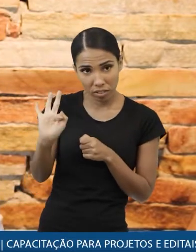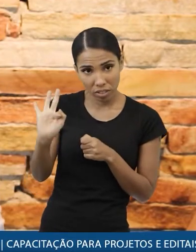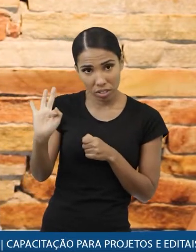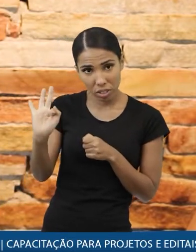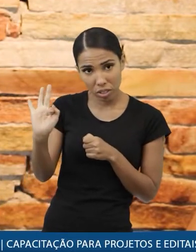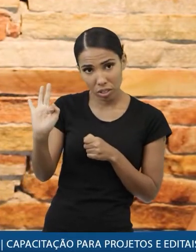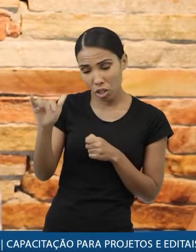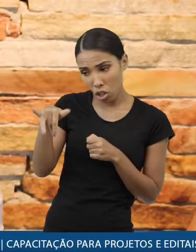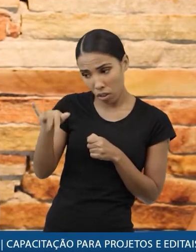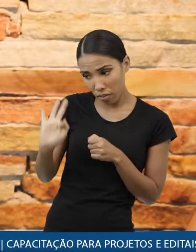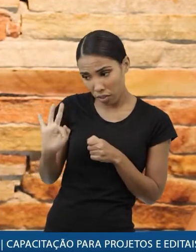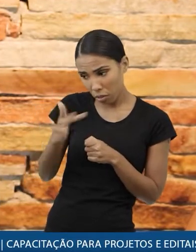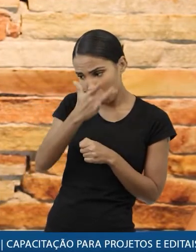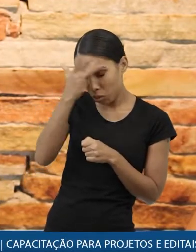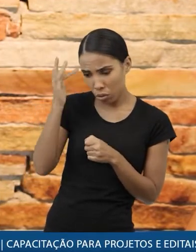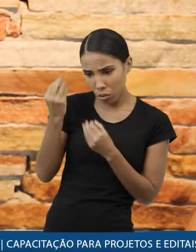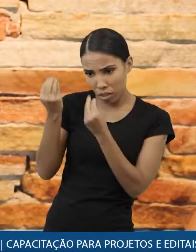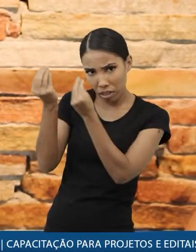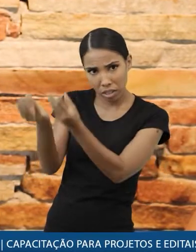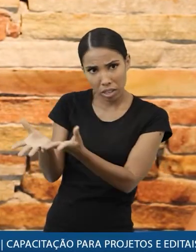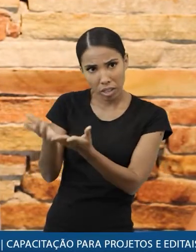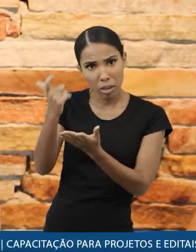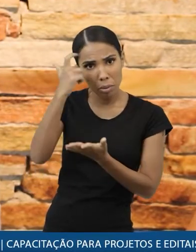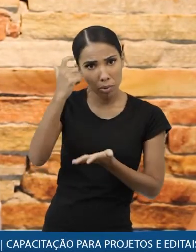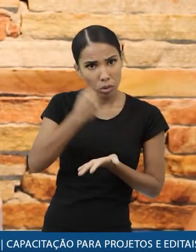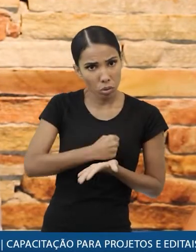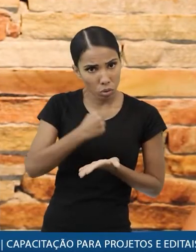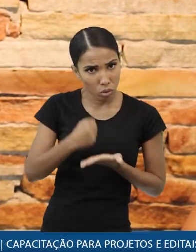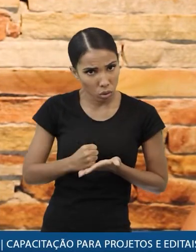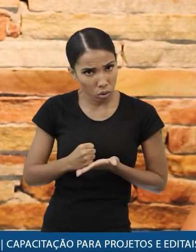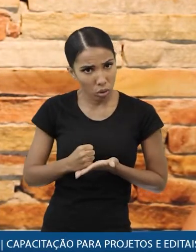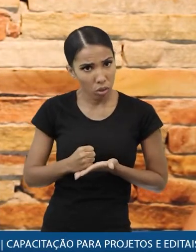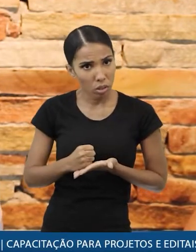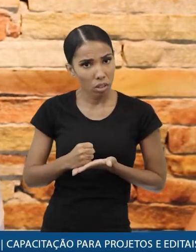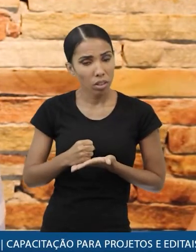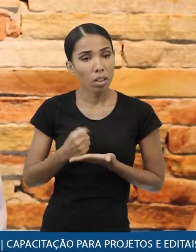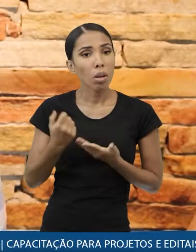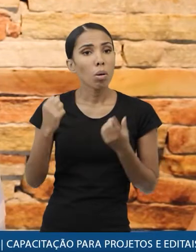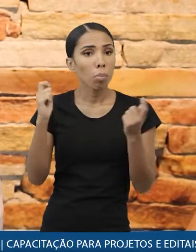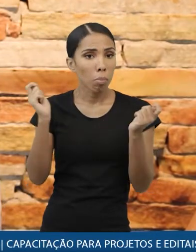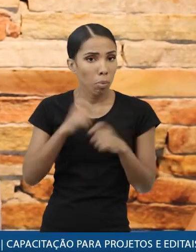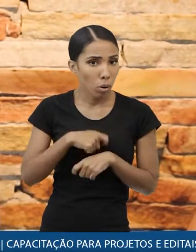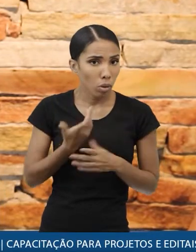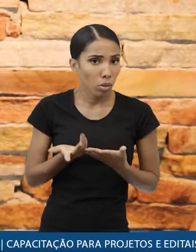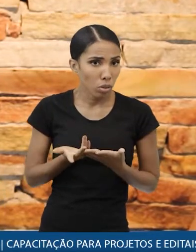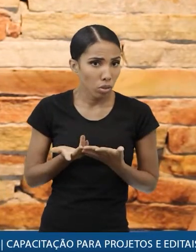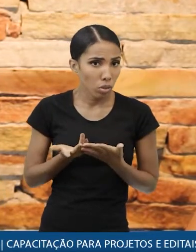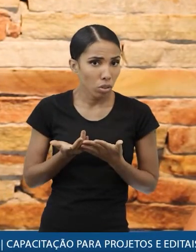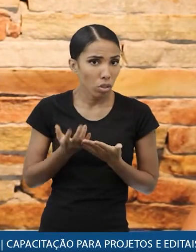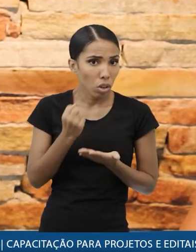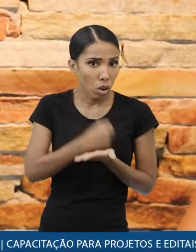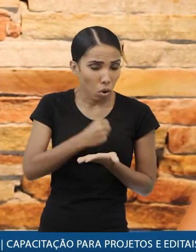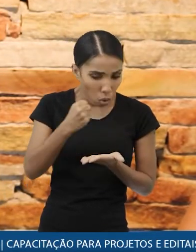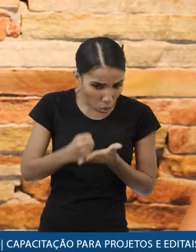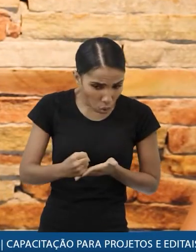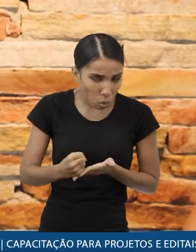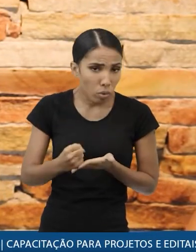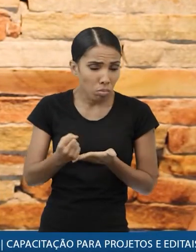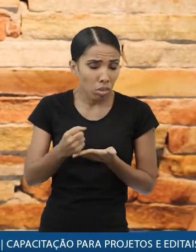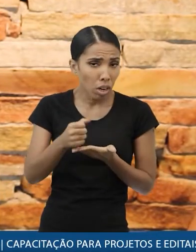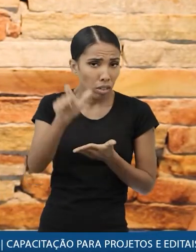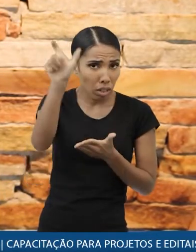pra alguém e aquela coisa toda então assim pense em contrato se você vai emitir por um artista você pode criar um contrato de